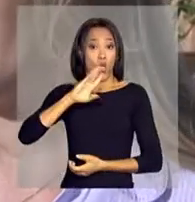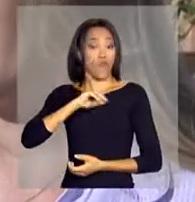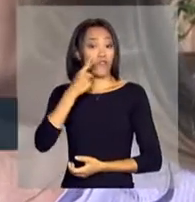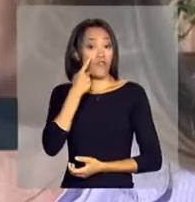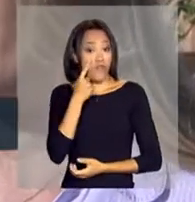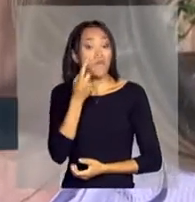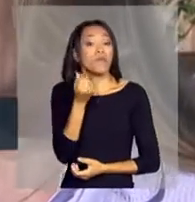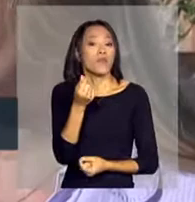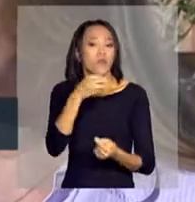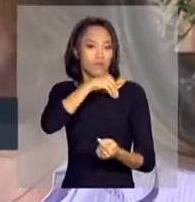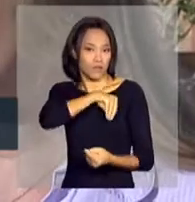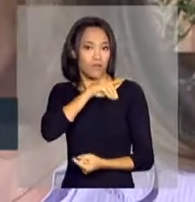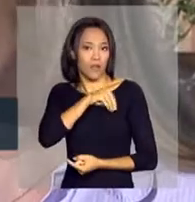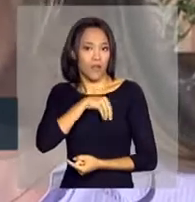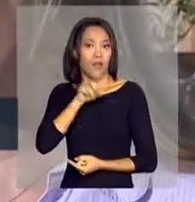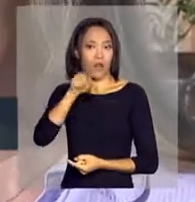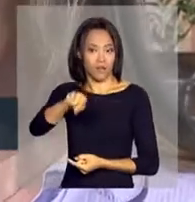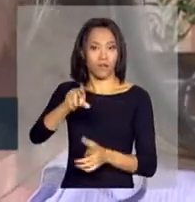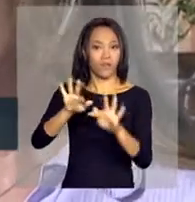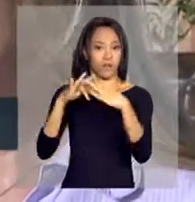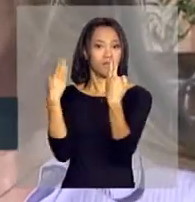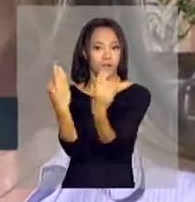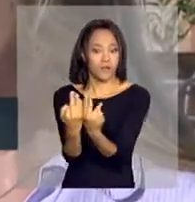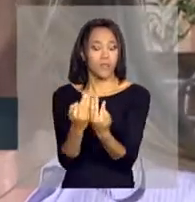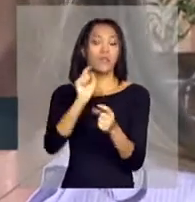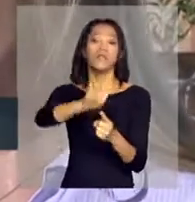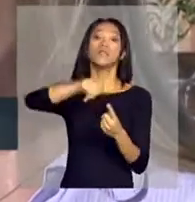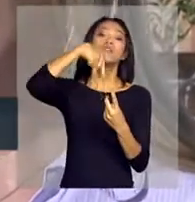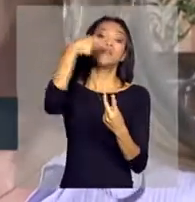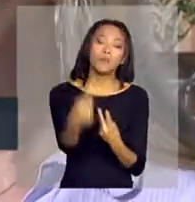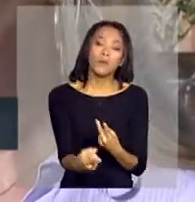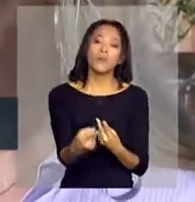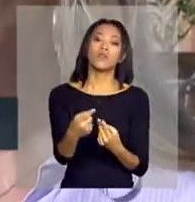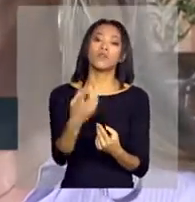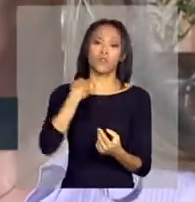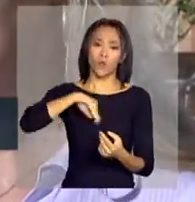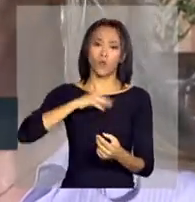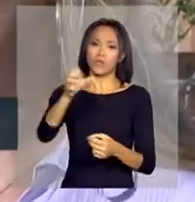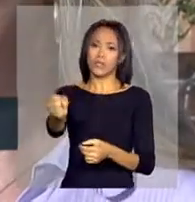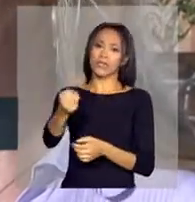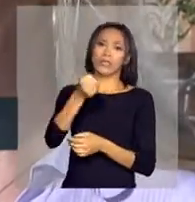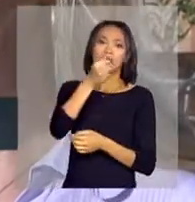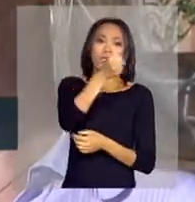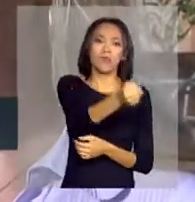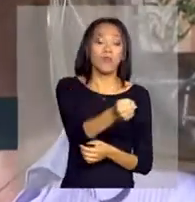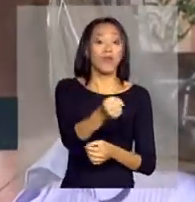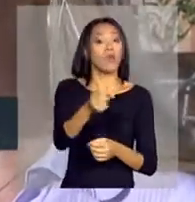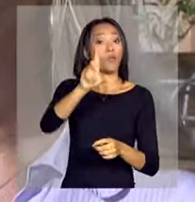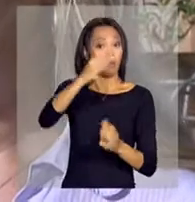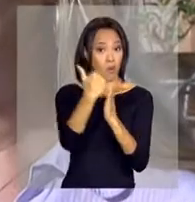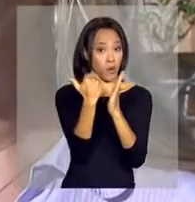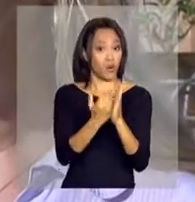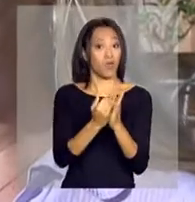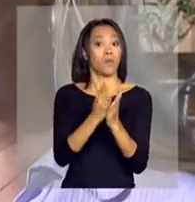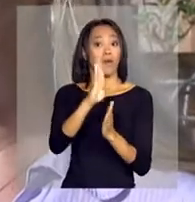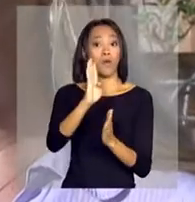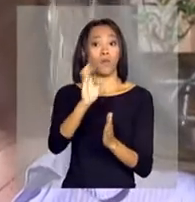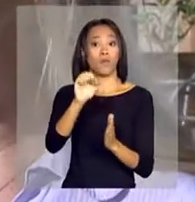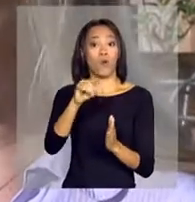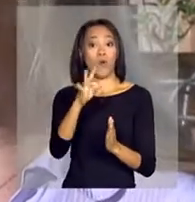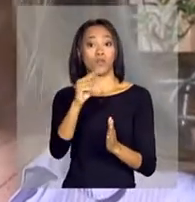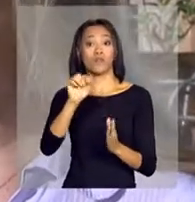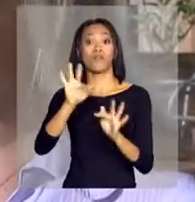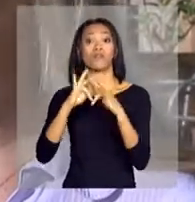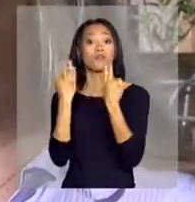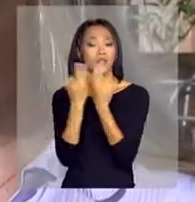lugar, a renda per capita dela, né? E depois a gente encaminha ela para o Bolsa Família e também para